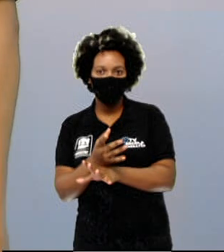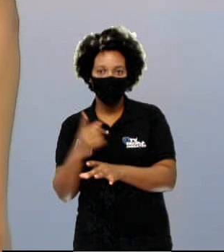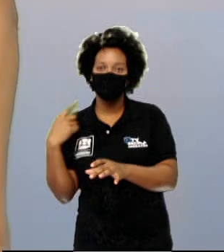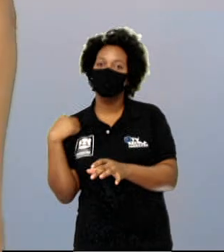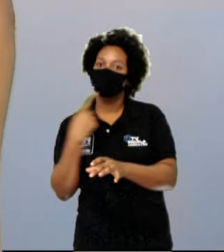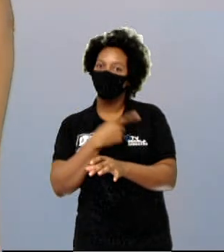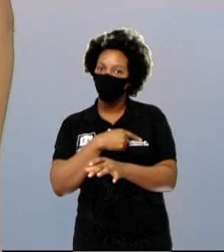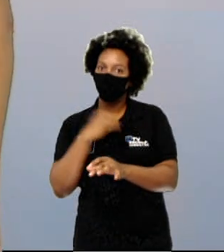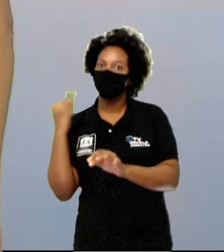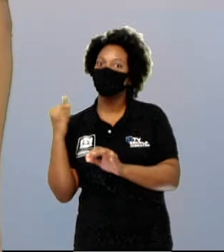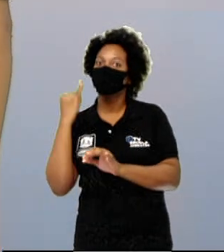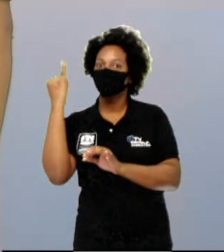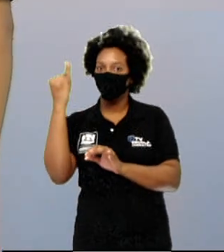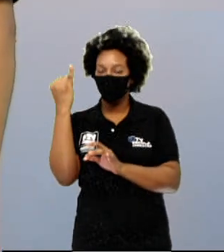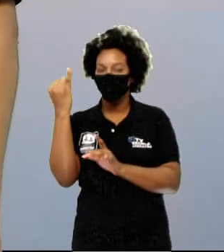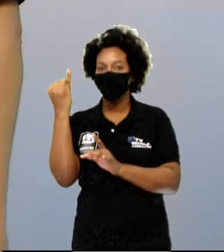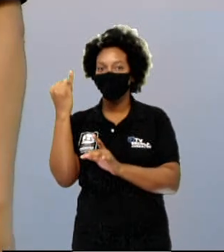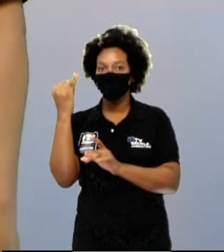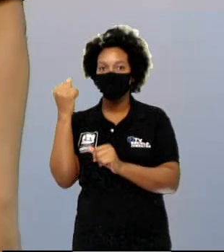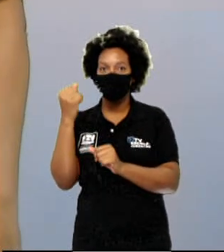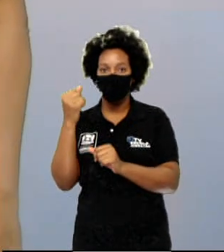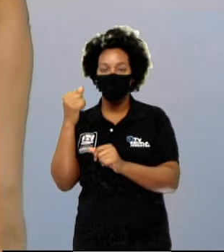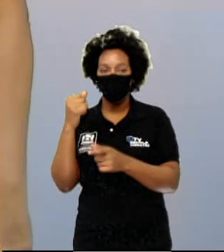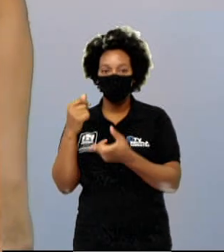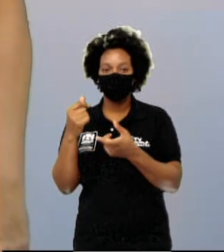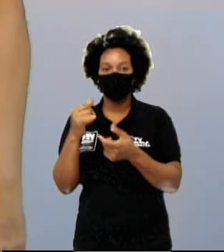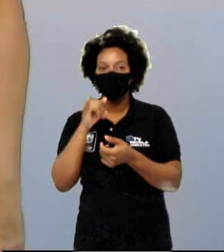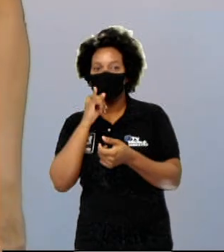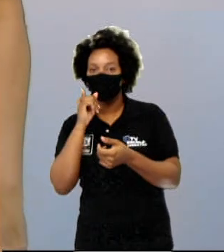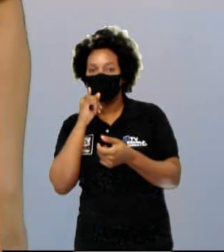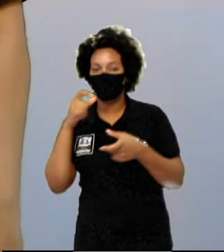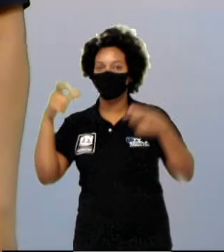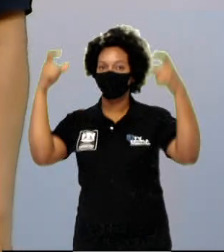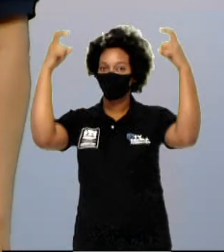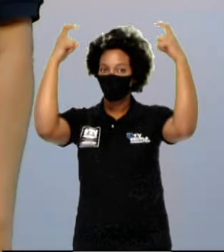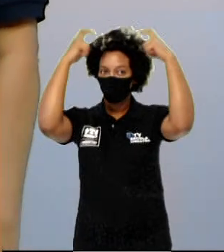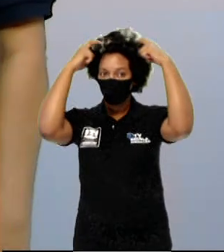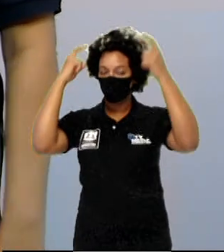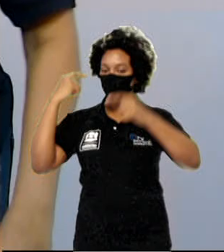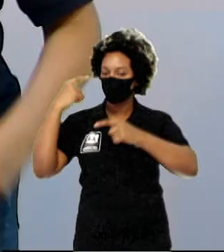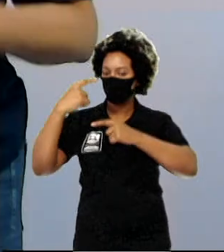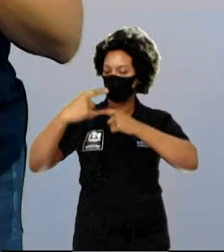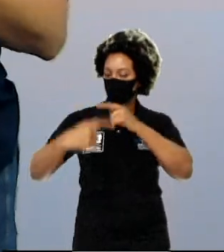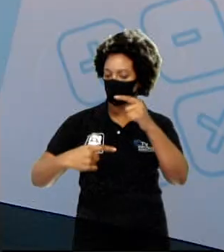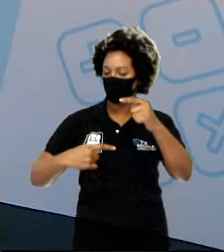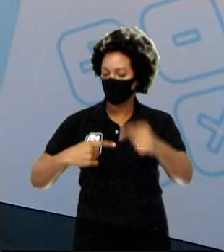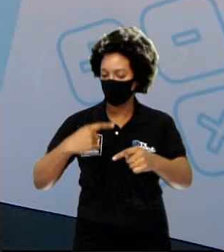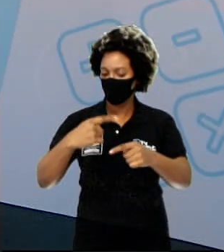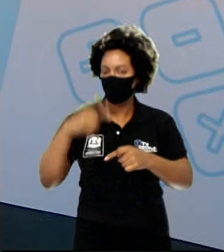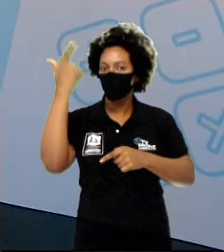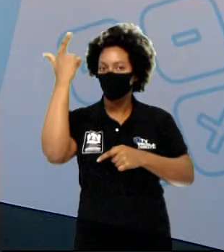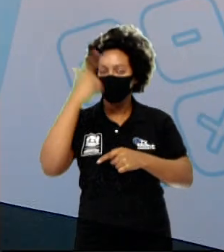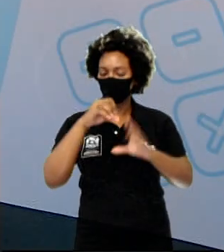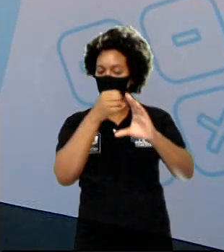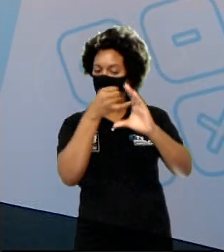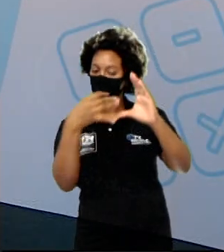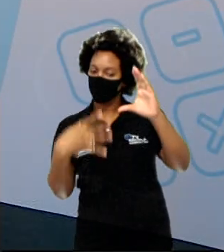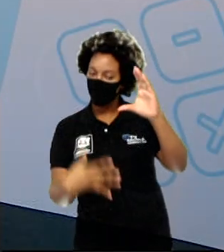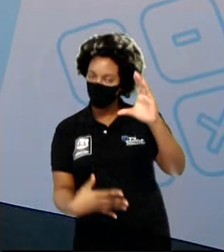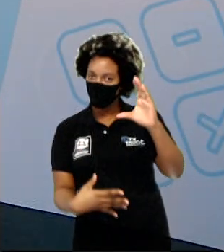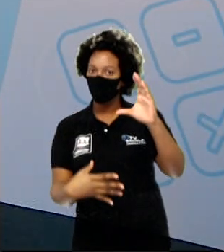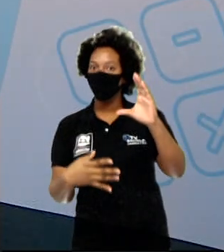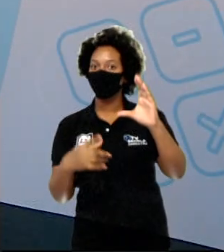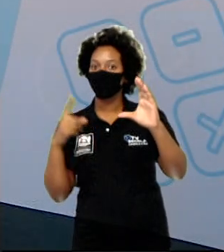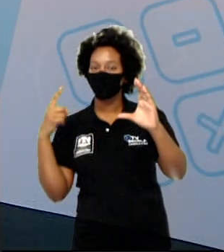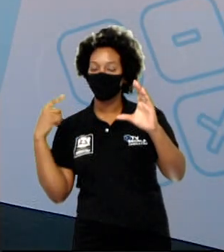Assim como o urso polar, de geração em geração, nós desenvolvemos características que vão